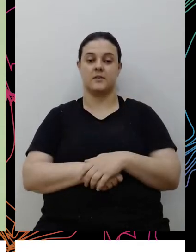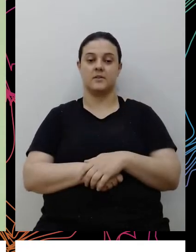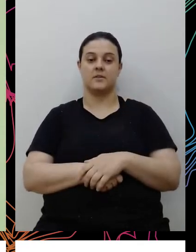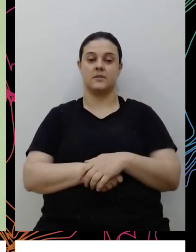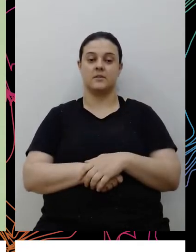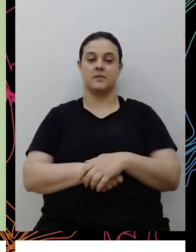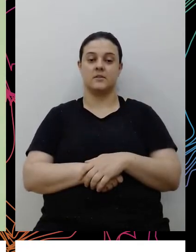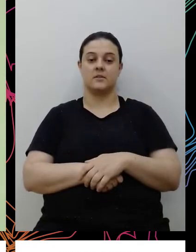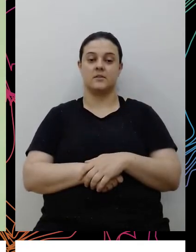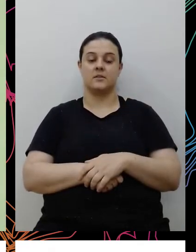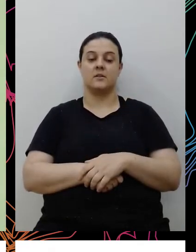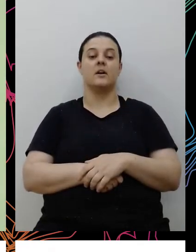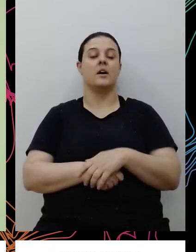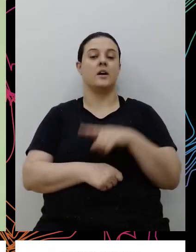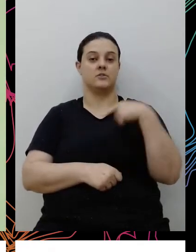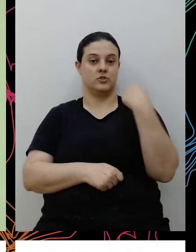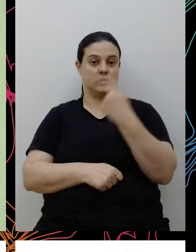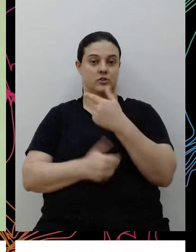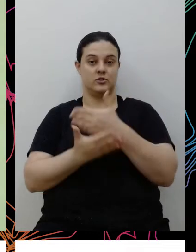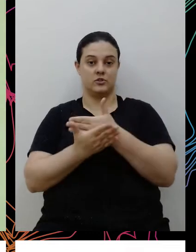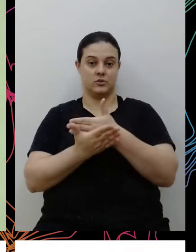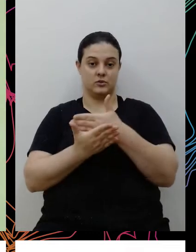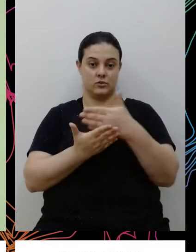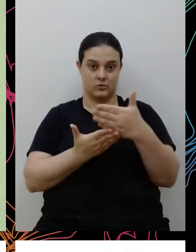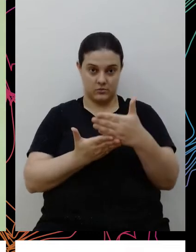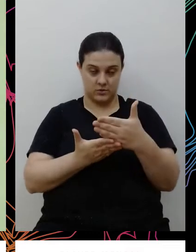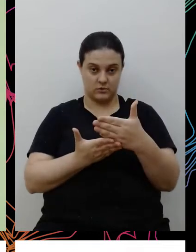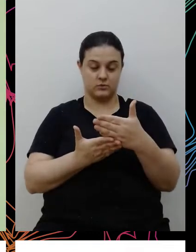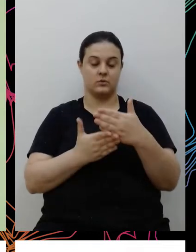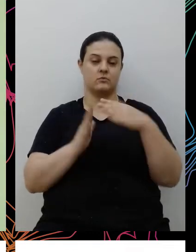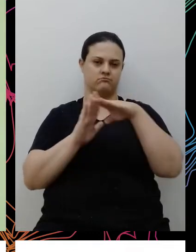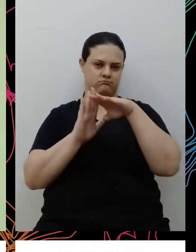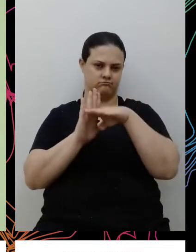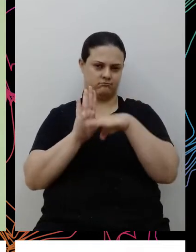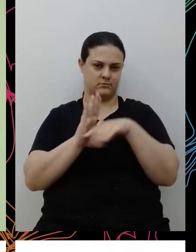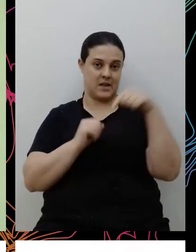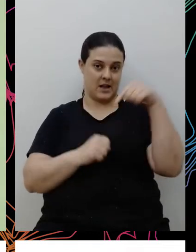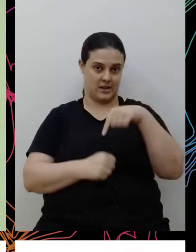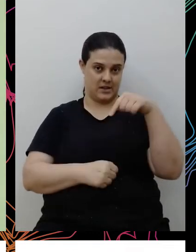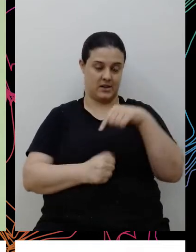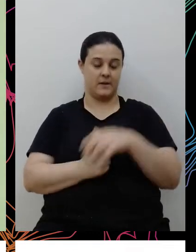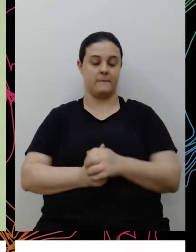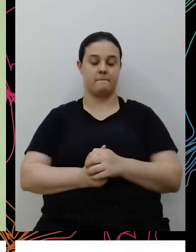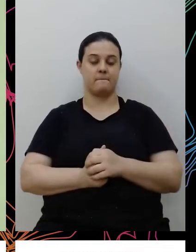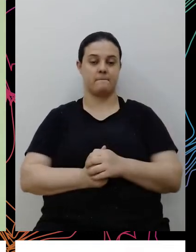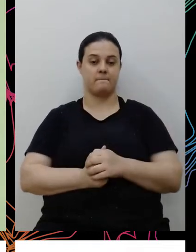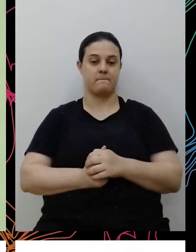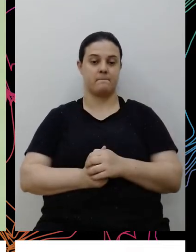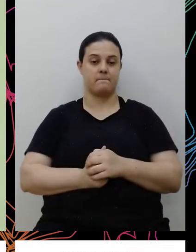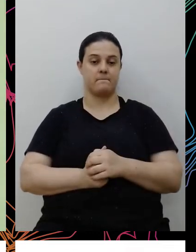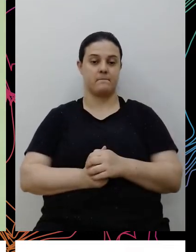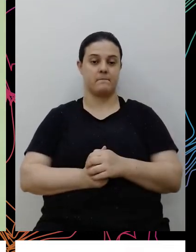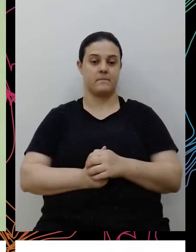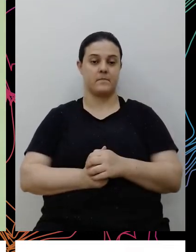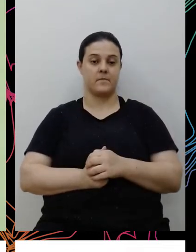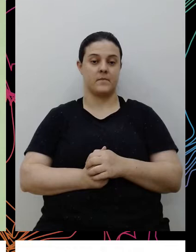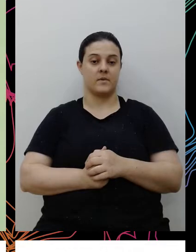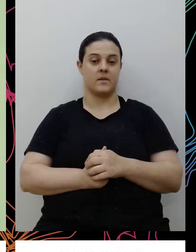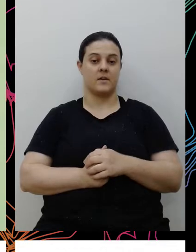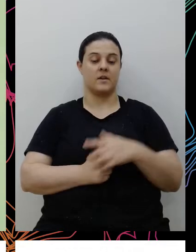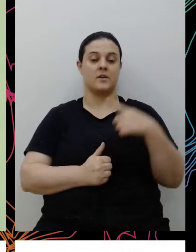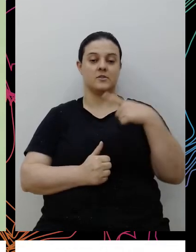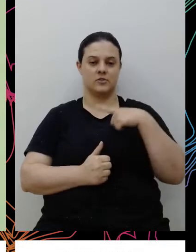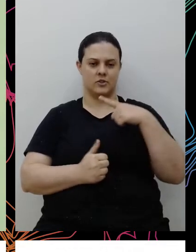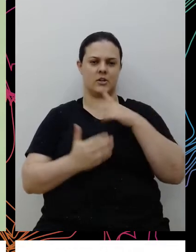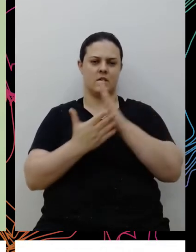né, que quando a gente começou essa agenda de diversidade e inclusão no Carrefour, a gente se tornou signatário de alguns fóruns, né,